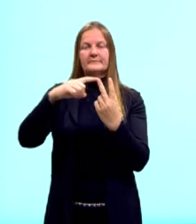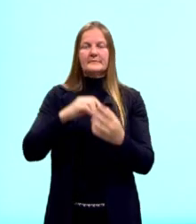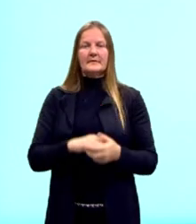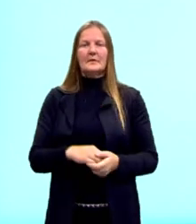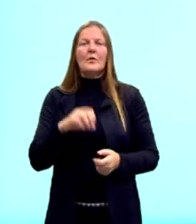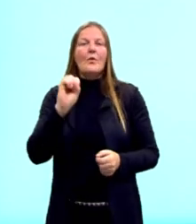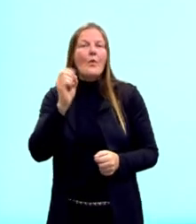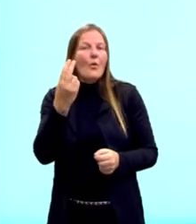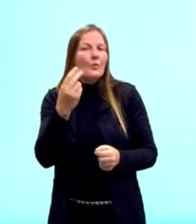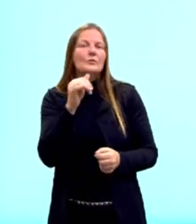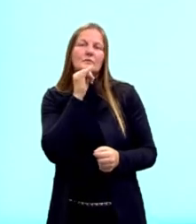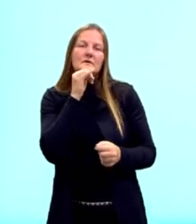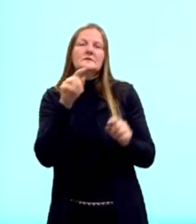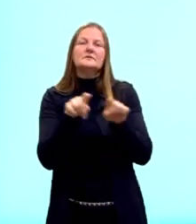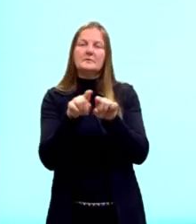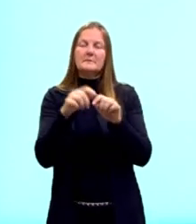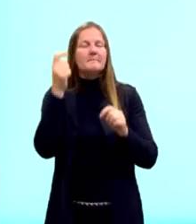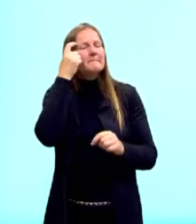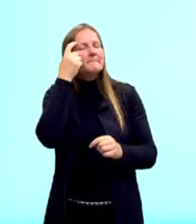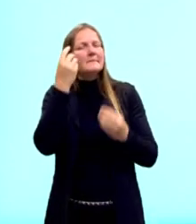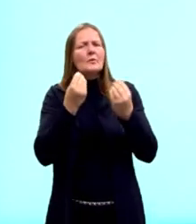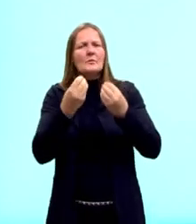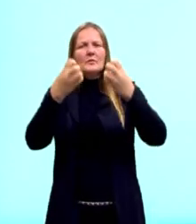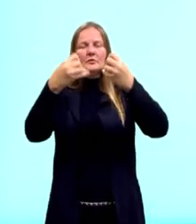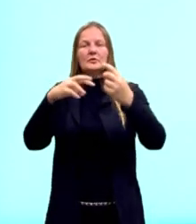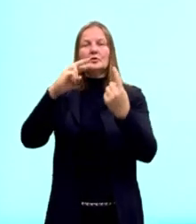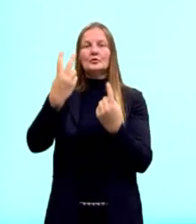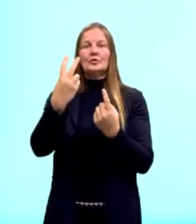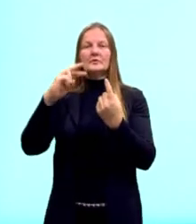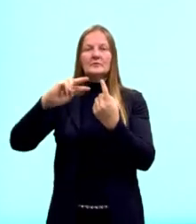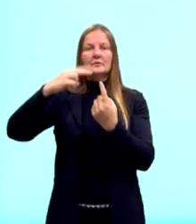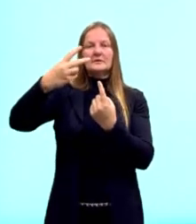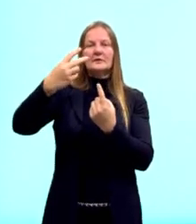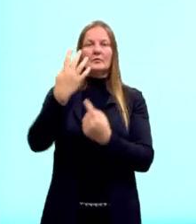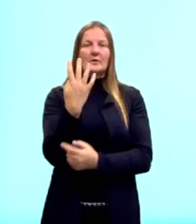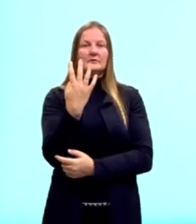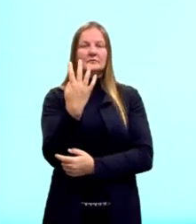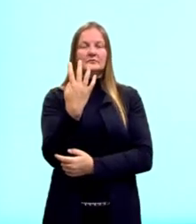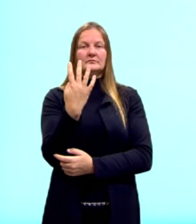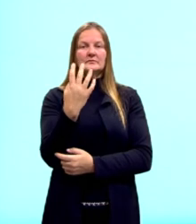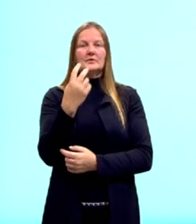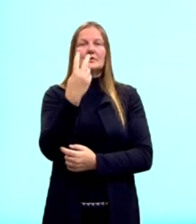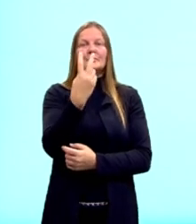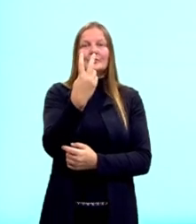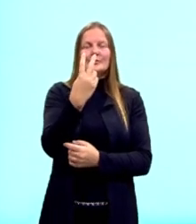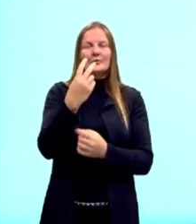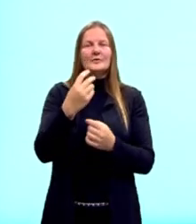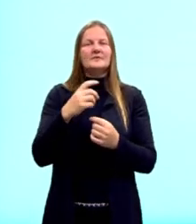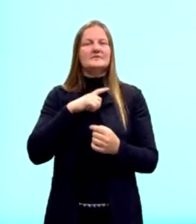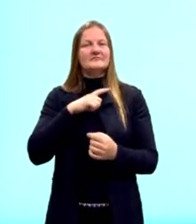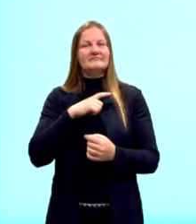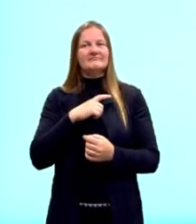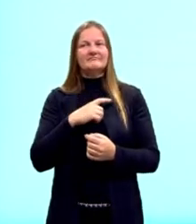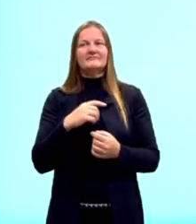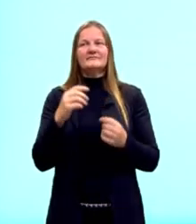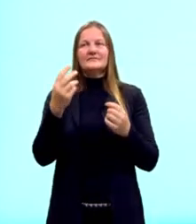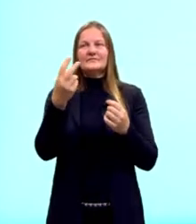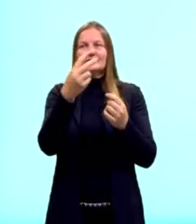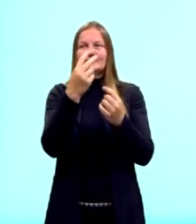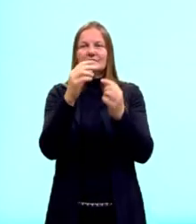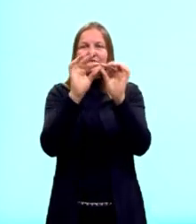Ou ainda podemos pensar o seguinte, 2 ao quadrado é 4 e a raiz de 4 é exata, é 2. Então,